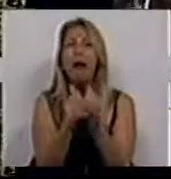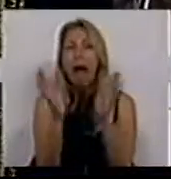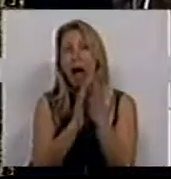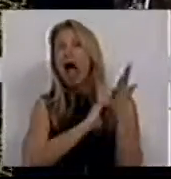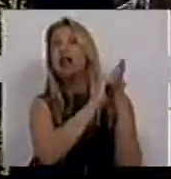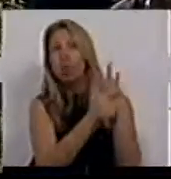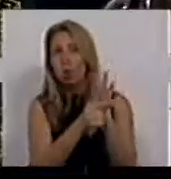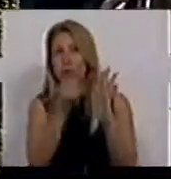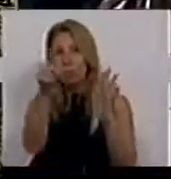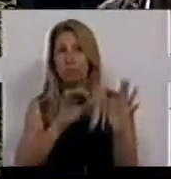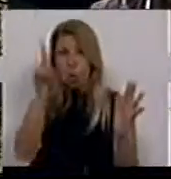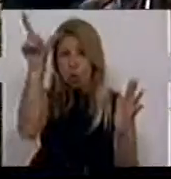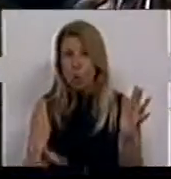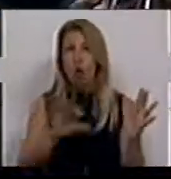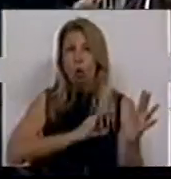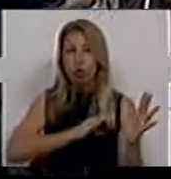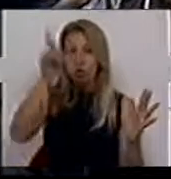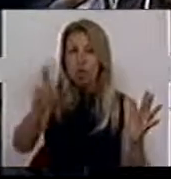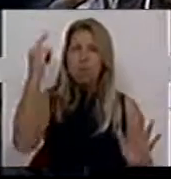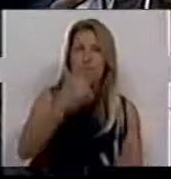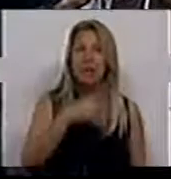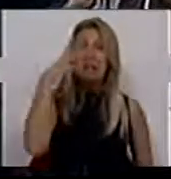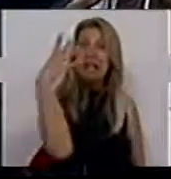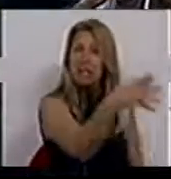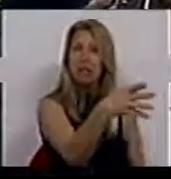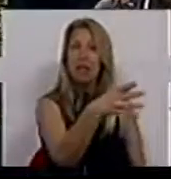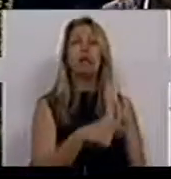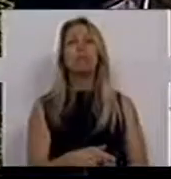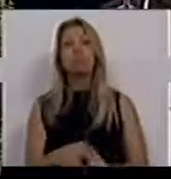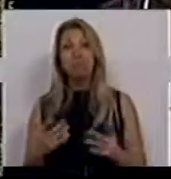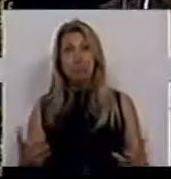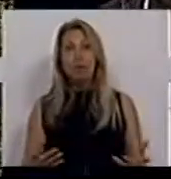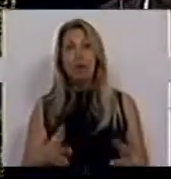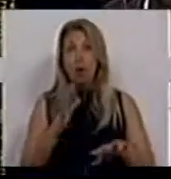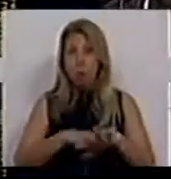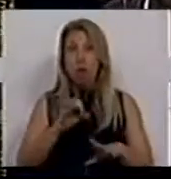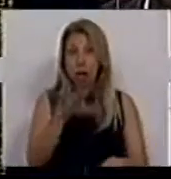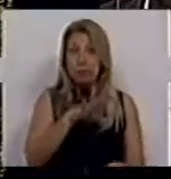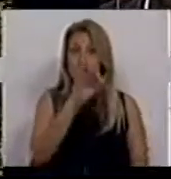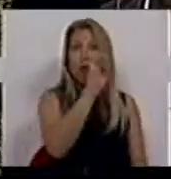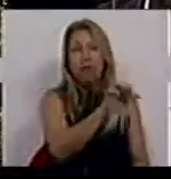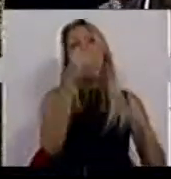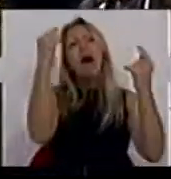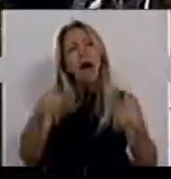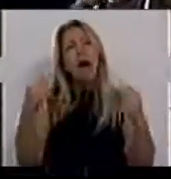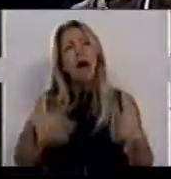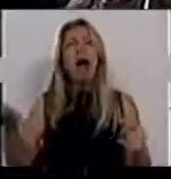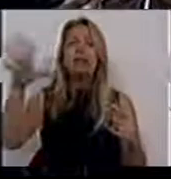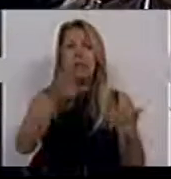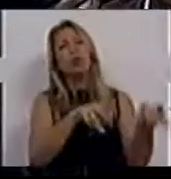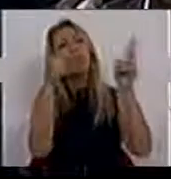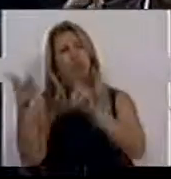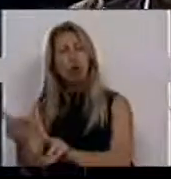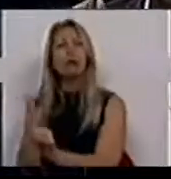acautelou a sua situação, que tem sítio para estas pessoas irem trabalhar e dizer-lhes na